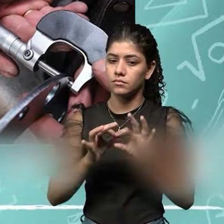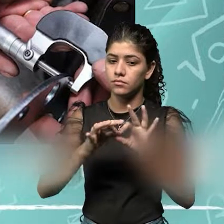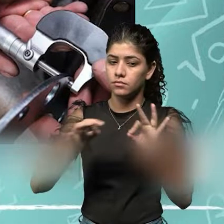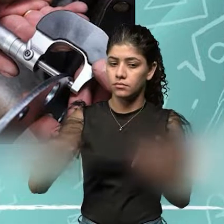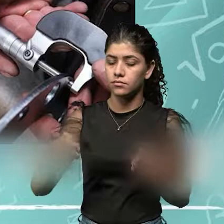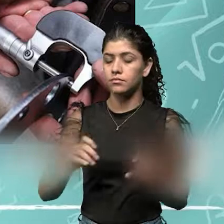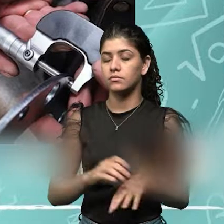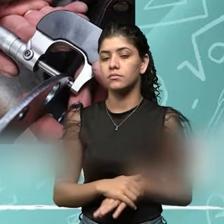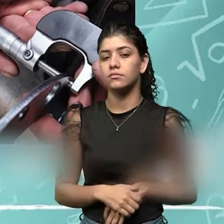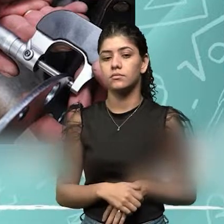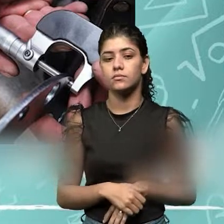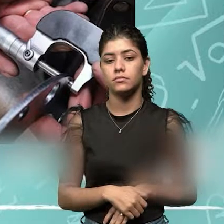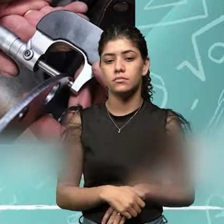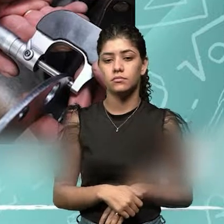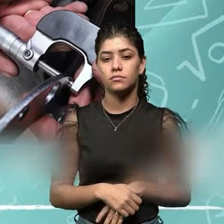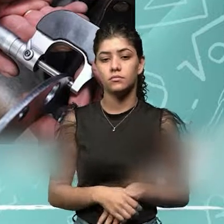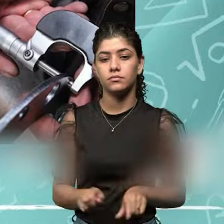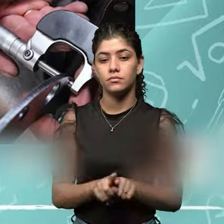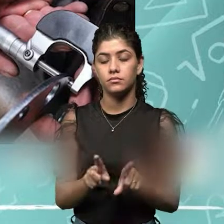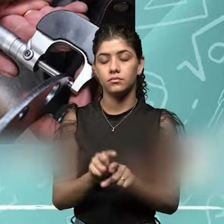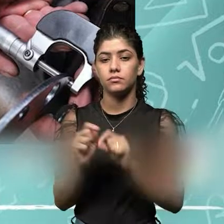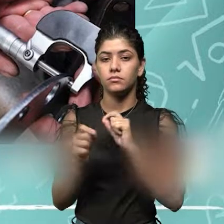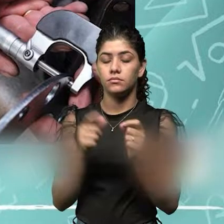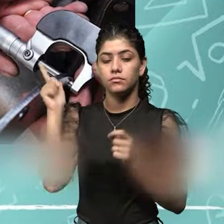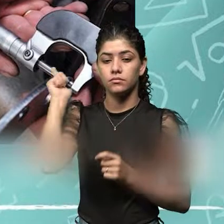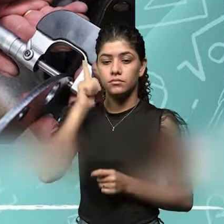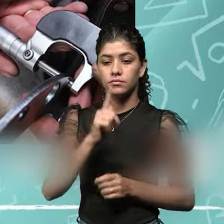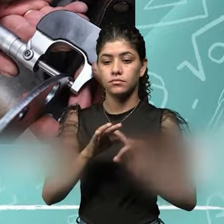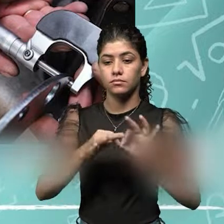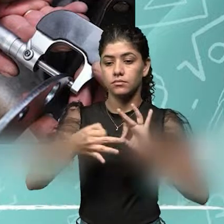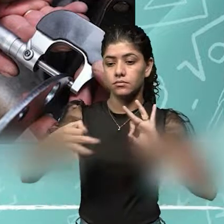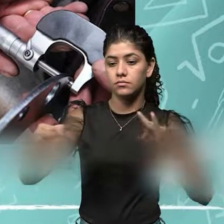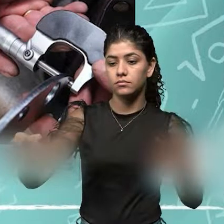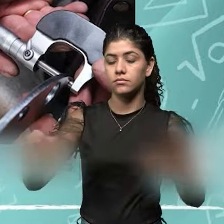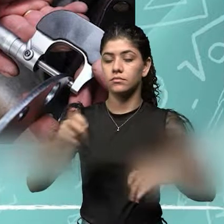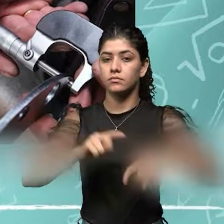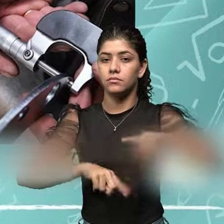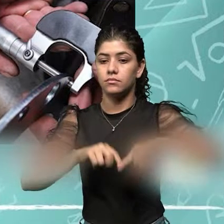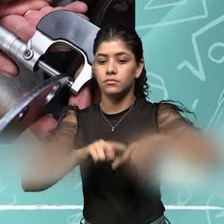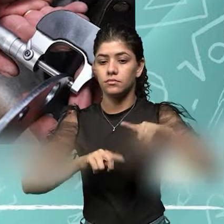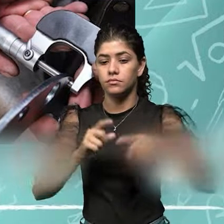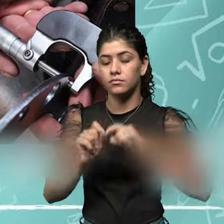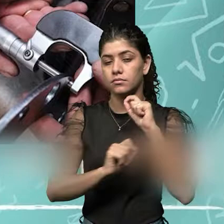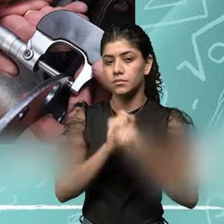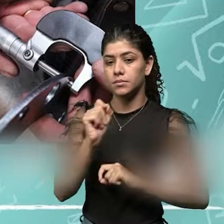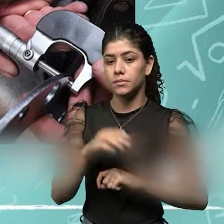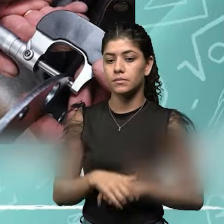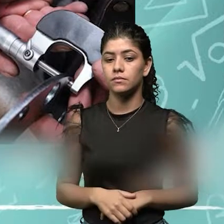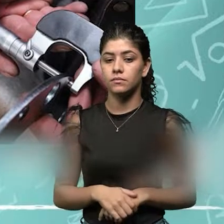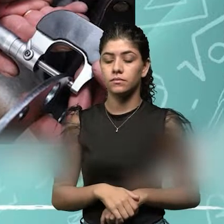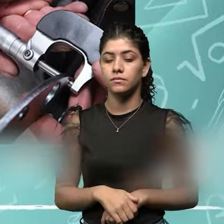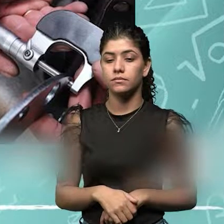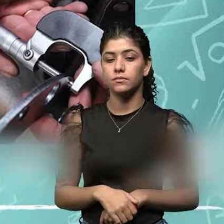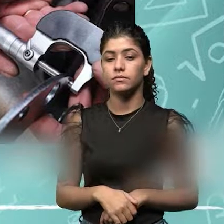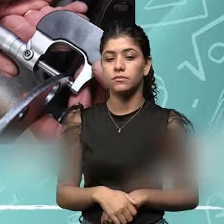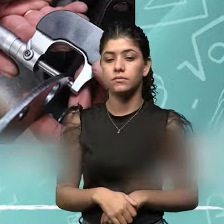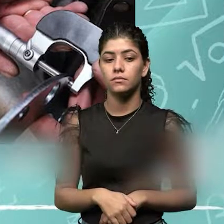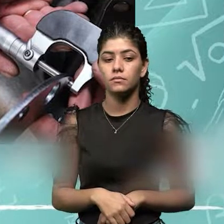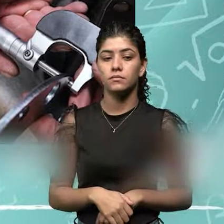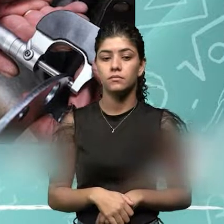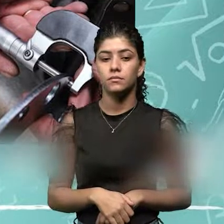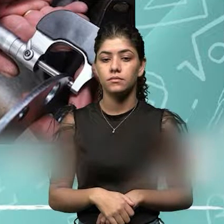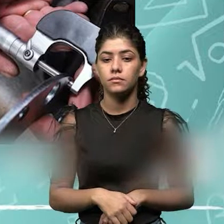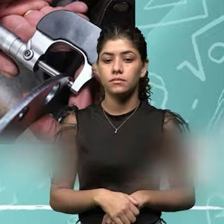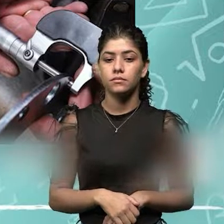máquinas. Ele consegue medir as dimensões de objetos com uma precisão que chega à casa dos micrômetros,